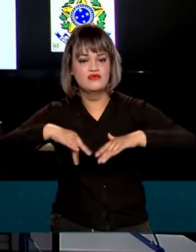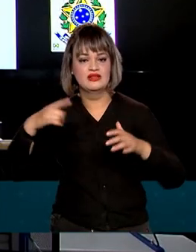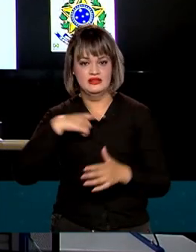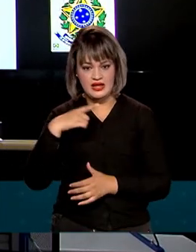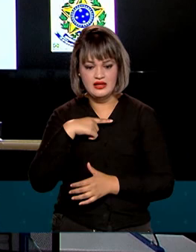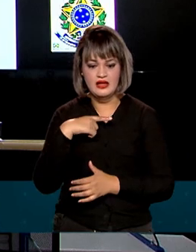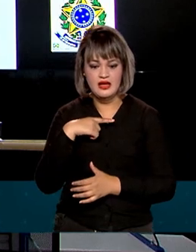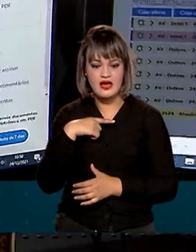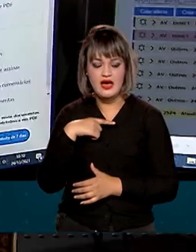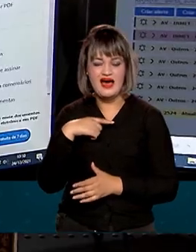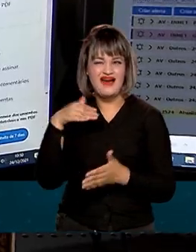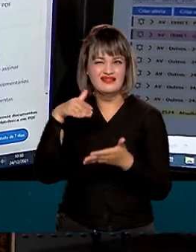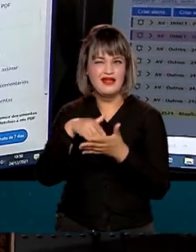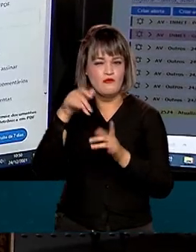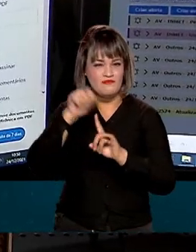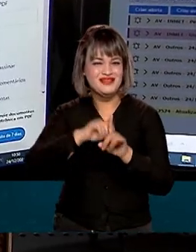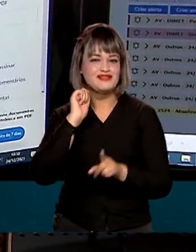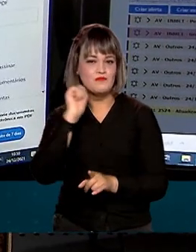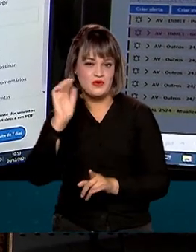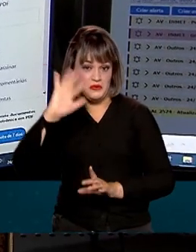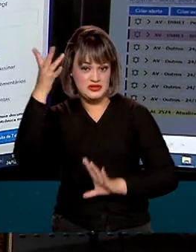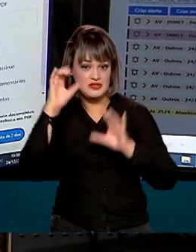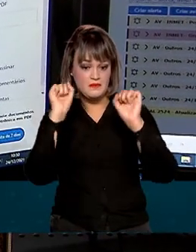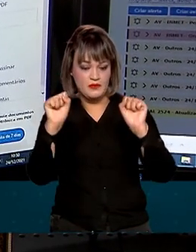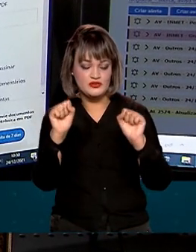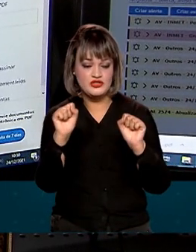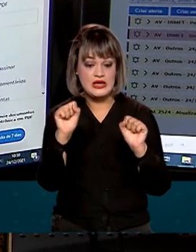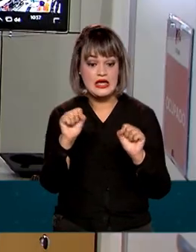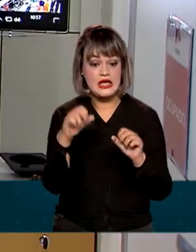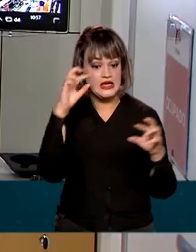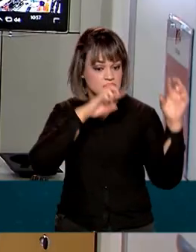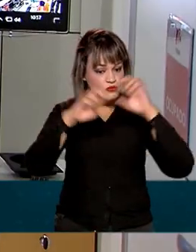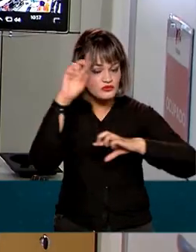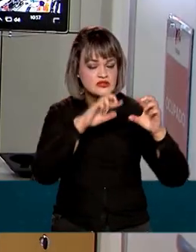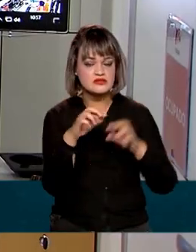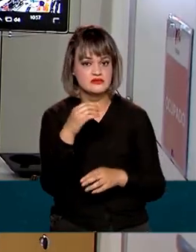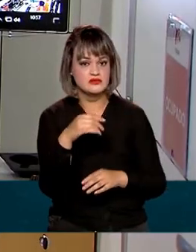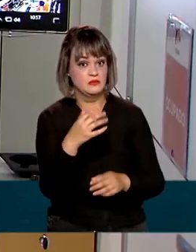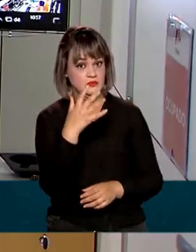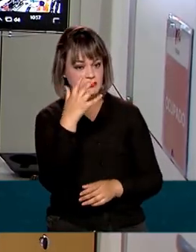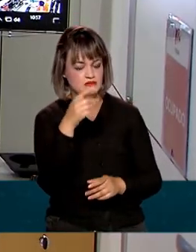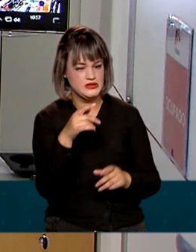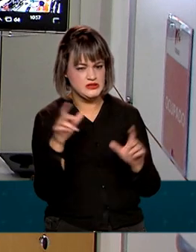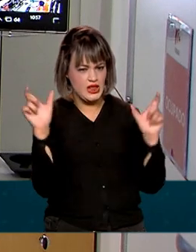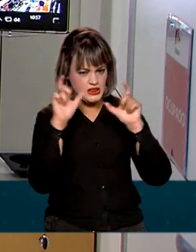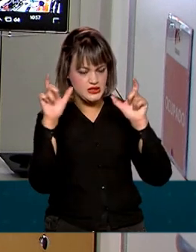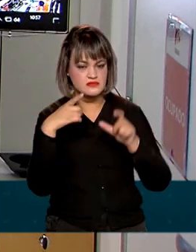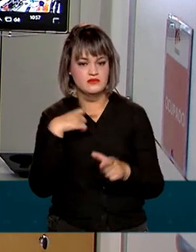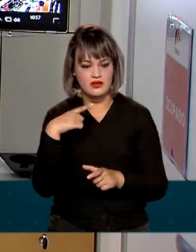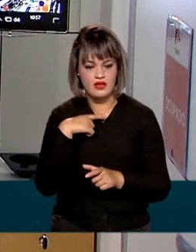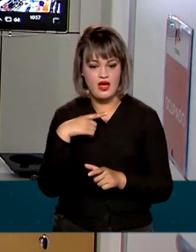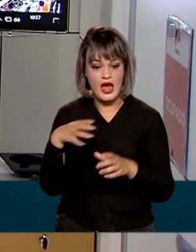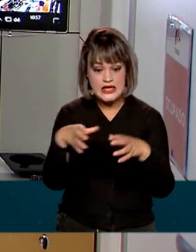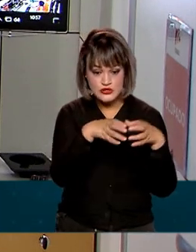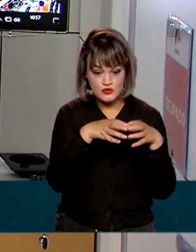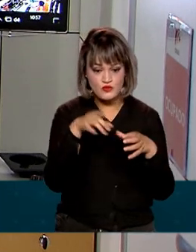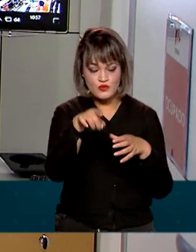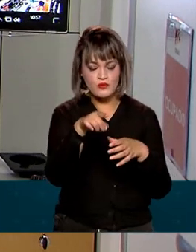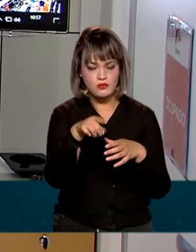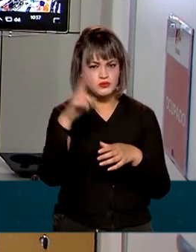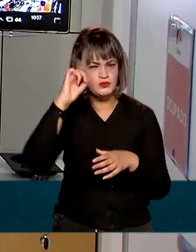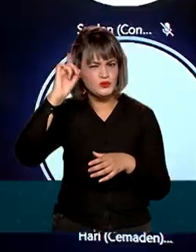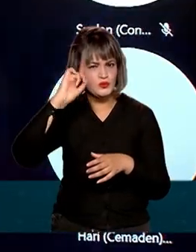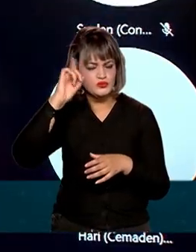devem se estender até abril, esse monitoramento foi intensificado. Em uma sala virtual, equipes ficam conectadas 24